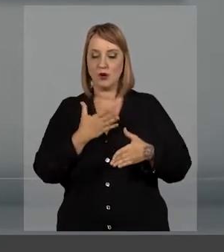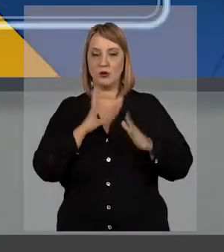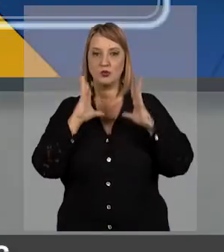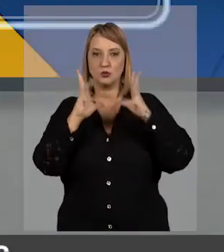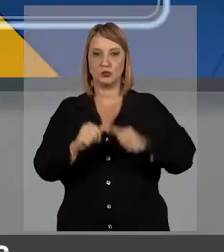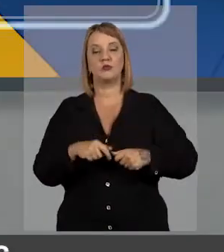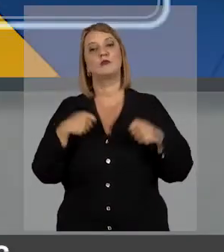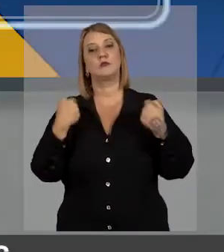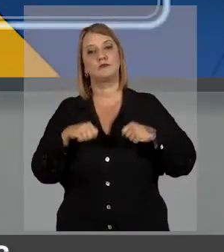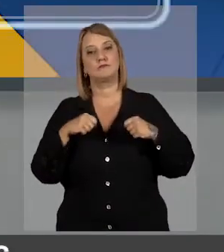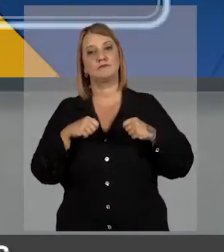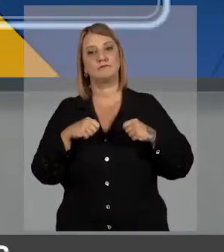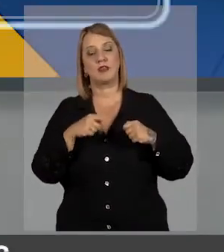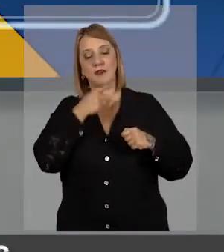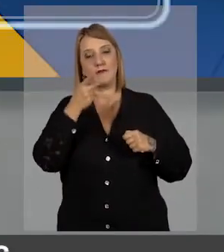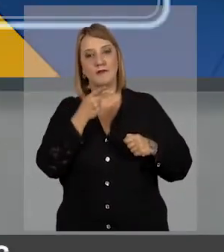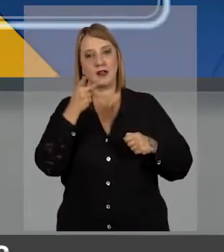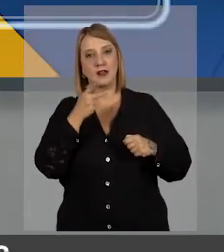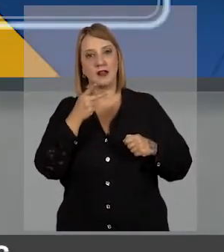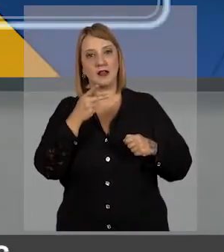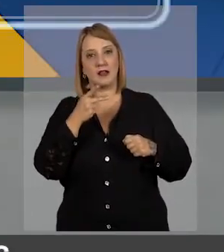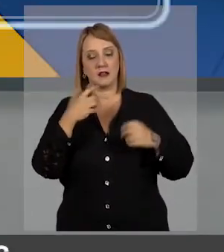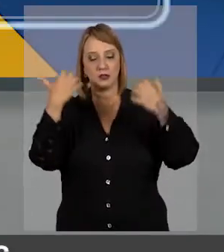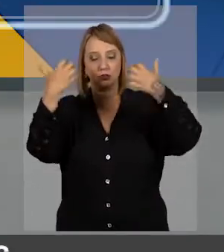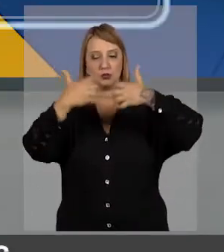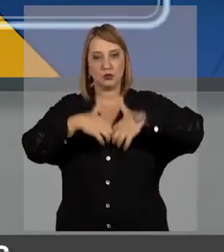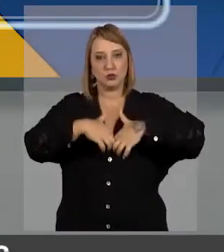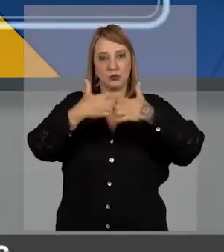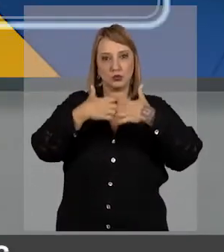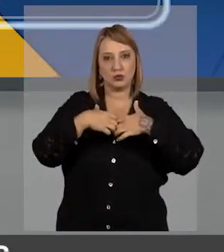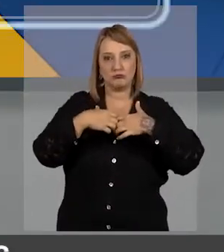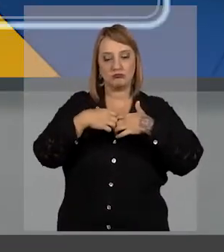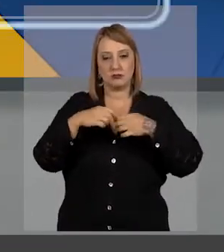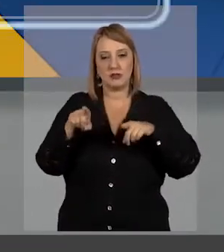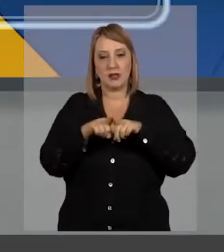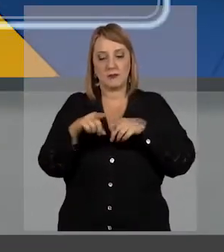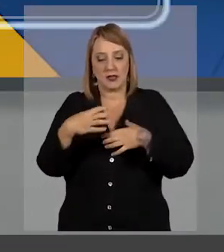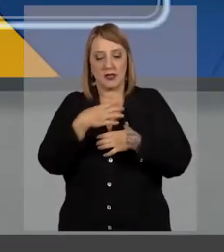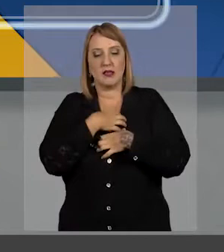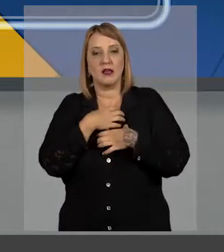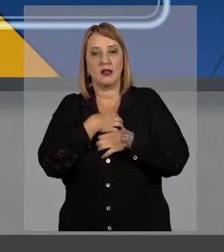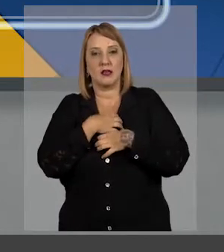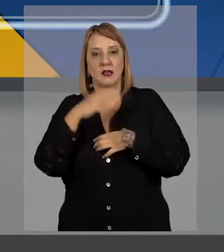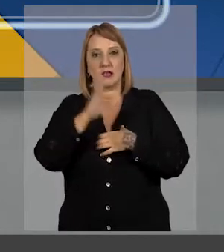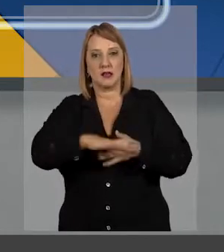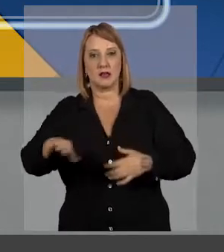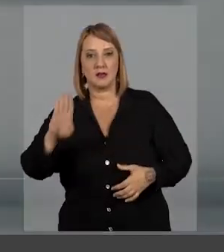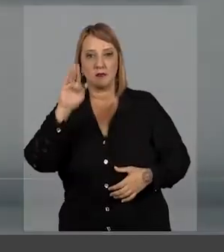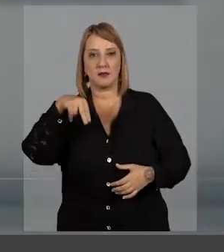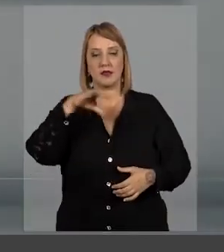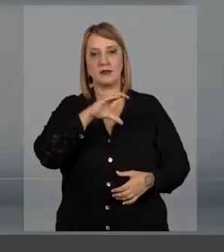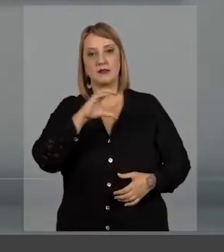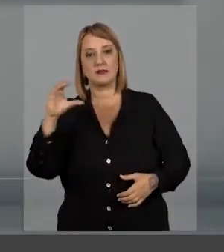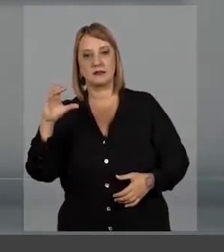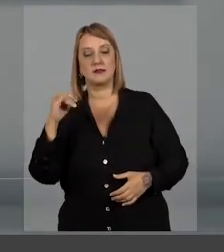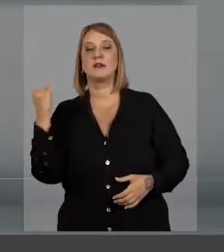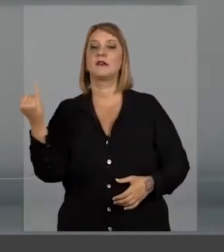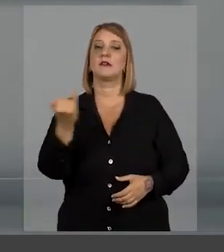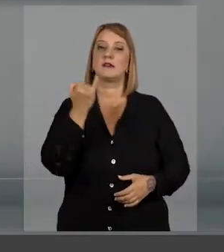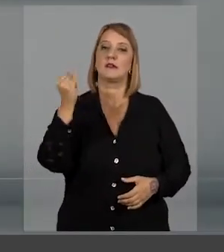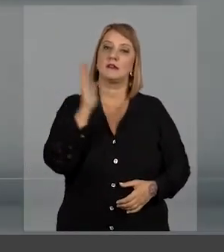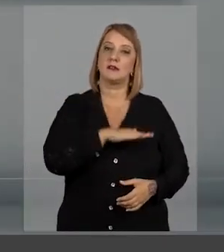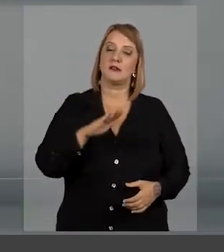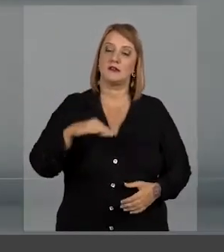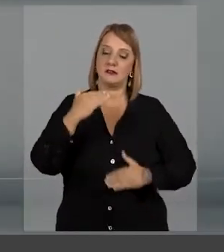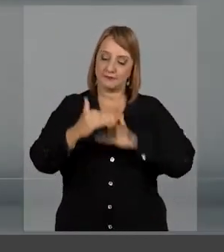bem comum. É por isso que é preciso dar ênfase às dimensões cognitivas e afetivas dos estudantes. Para a BNCC,